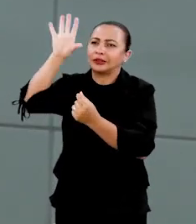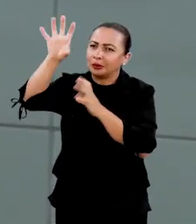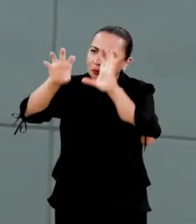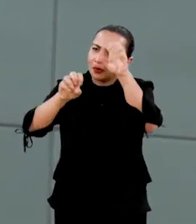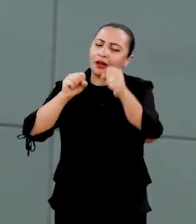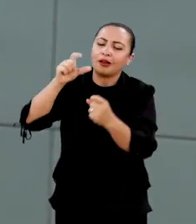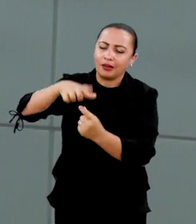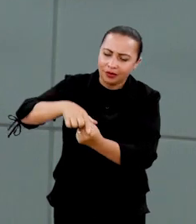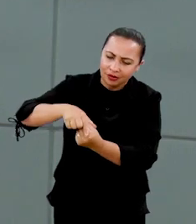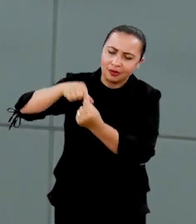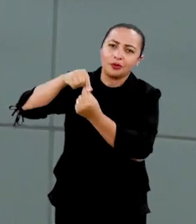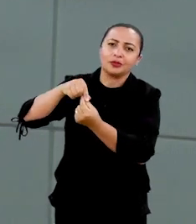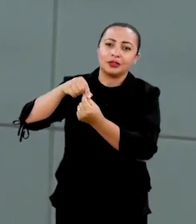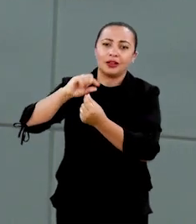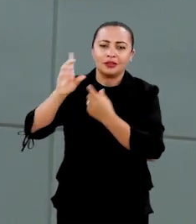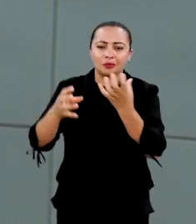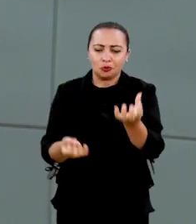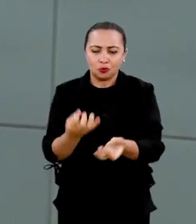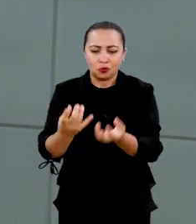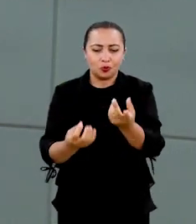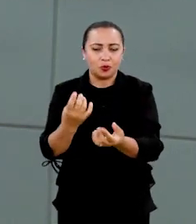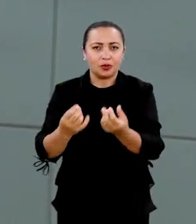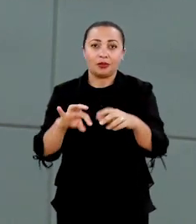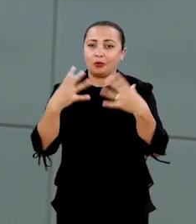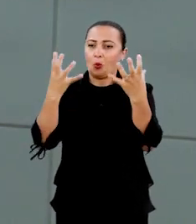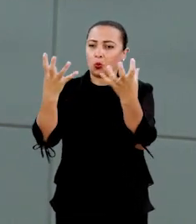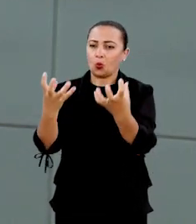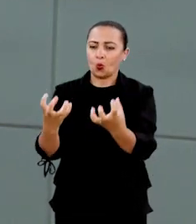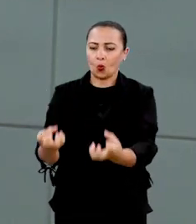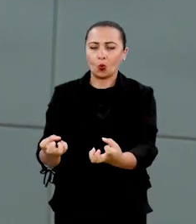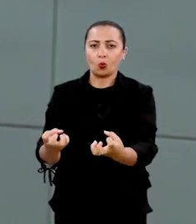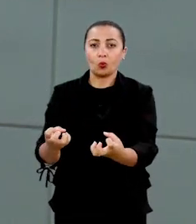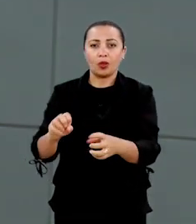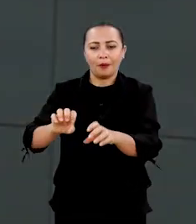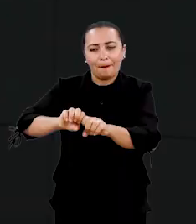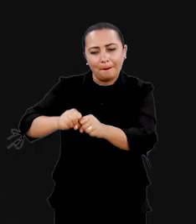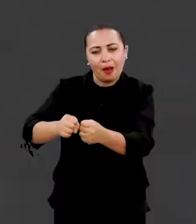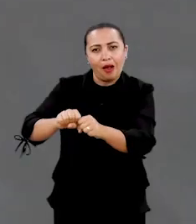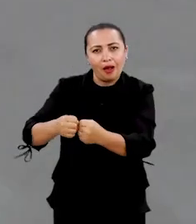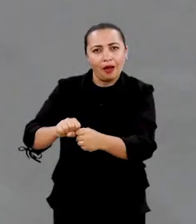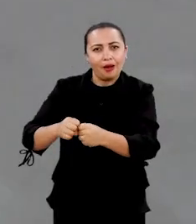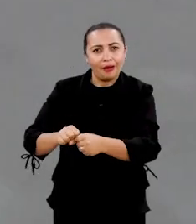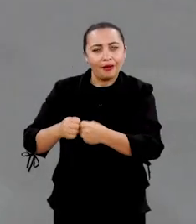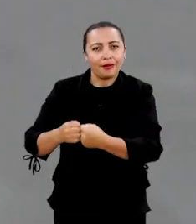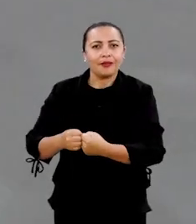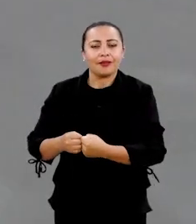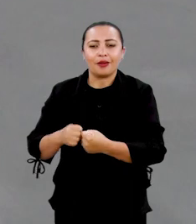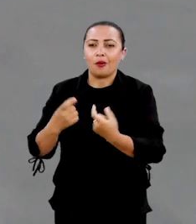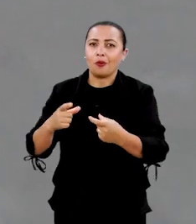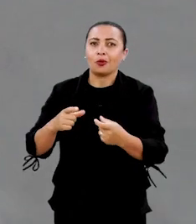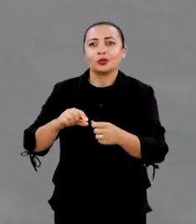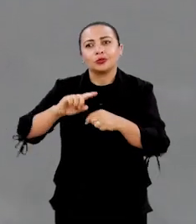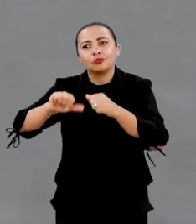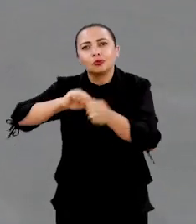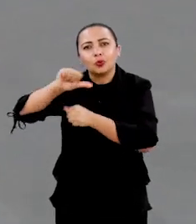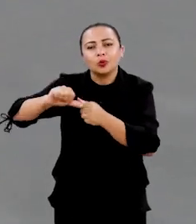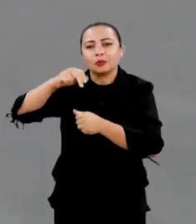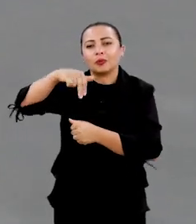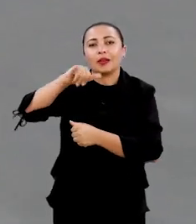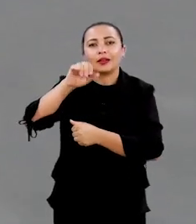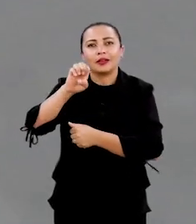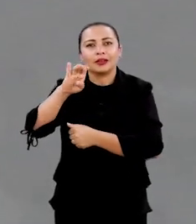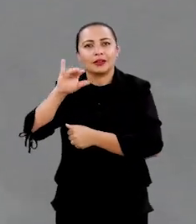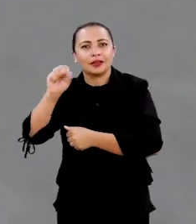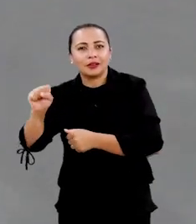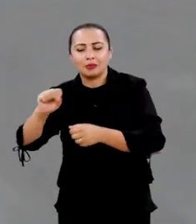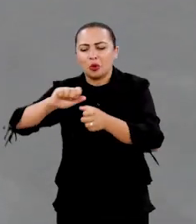faz a colheita e tudo da amêndoa, vai para a fermentação, vai para a secagem, torra, e ela vai para a quebra, onde vira Nibis.